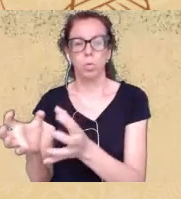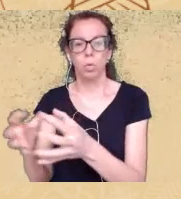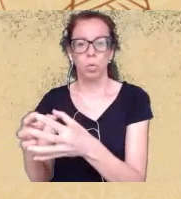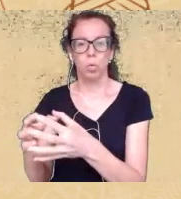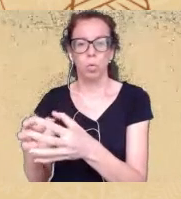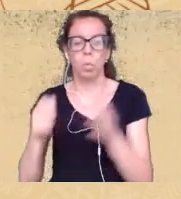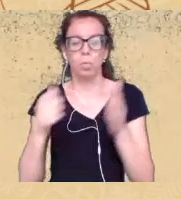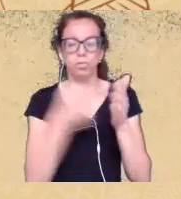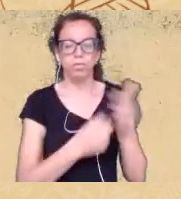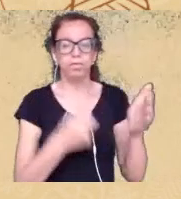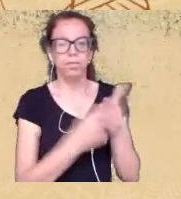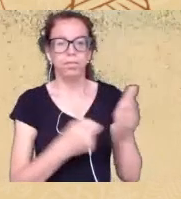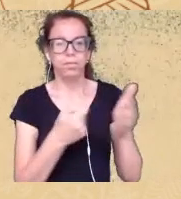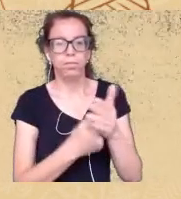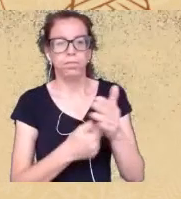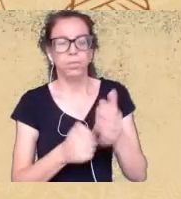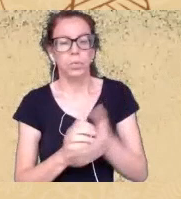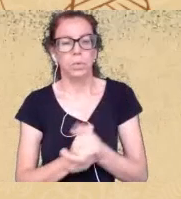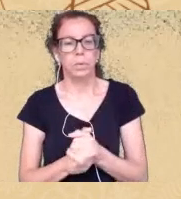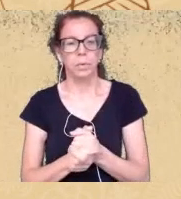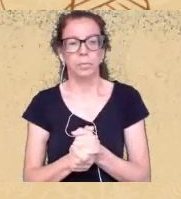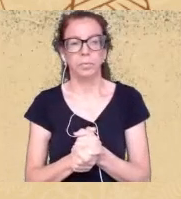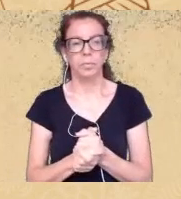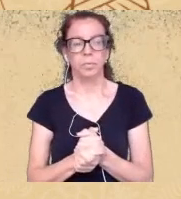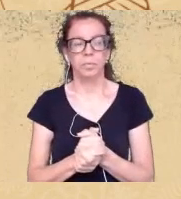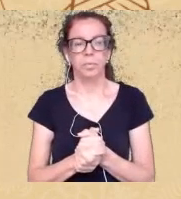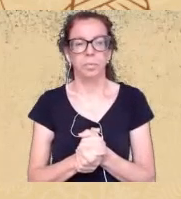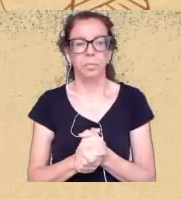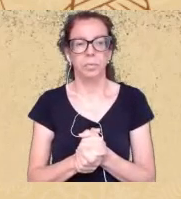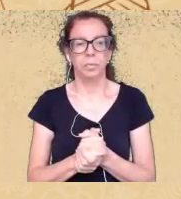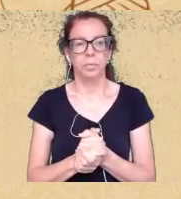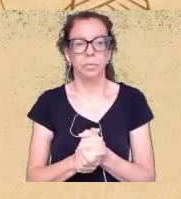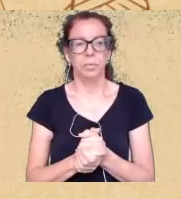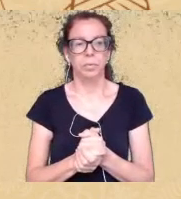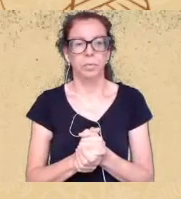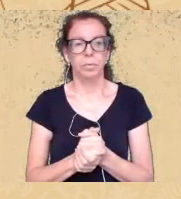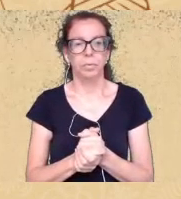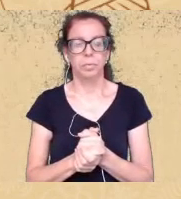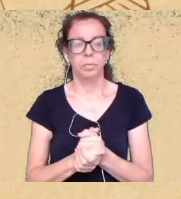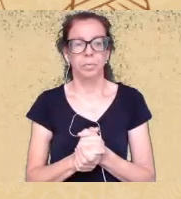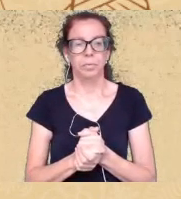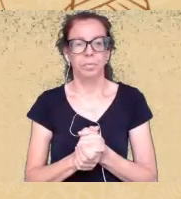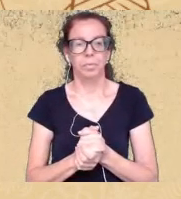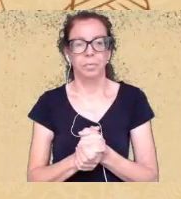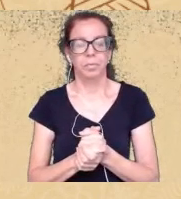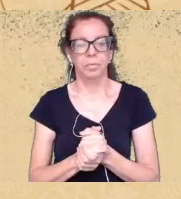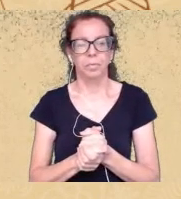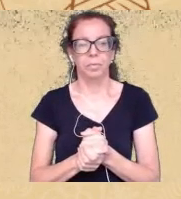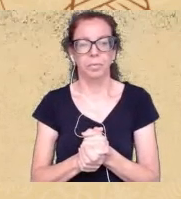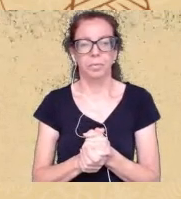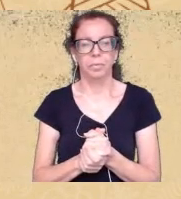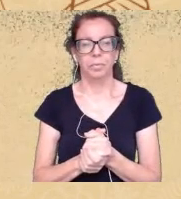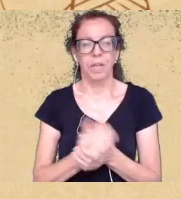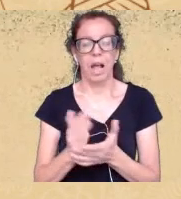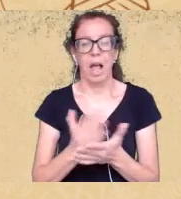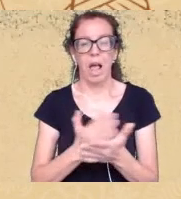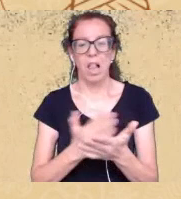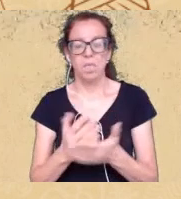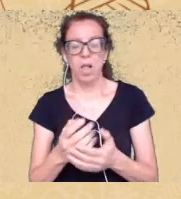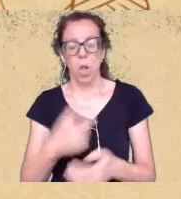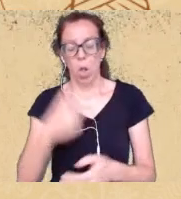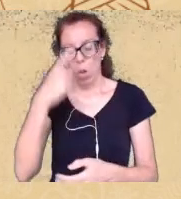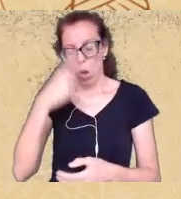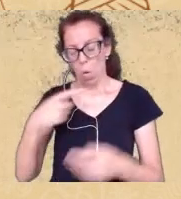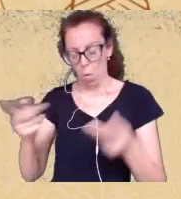academia a gente fica meio metido à besta a gente fica muito preocupado com a BNT e esquece do coração batendo então eu falo às vezes eu falo olha